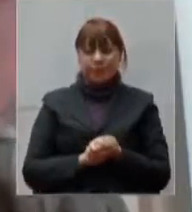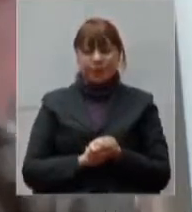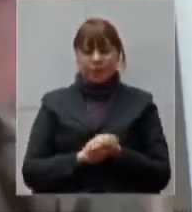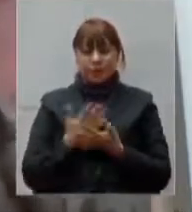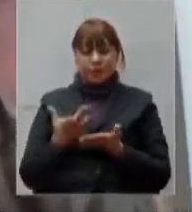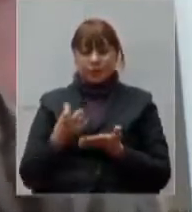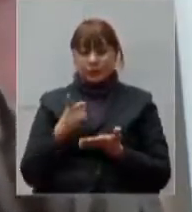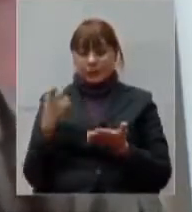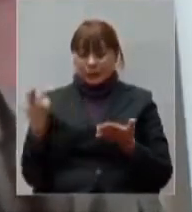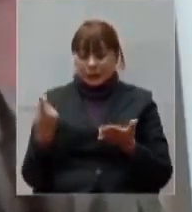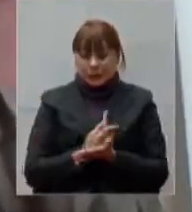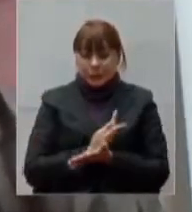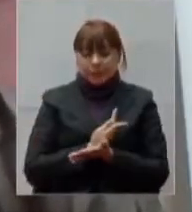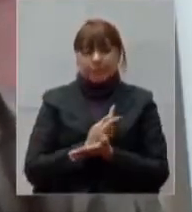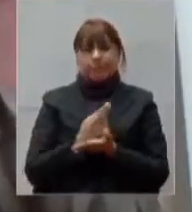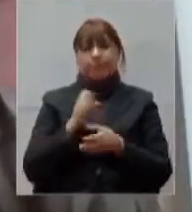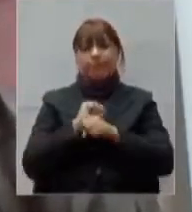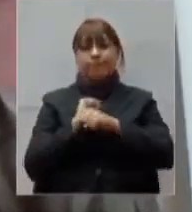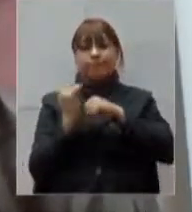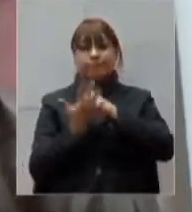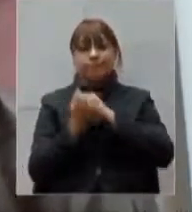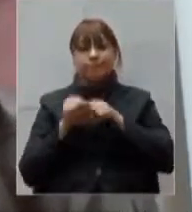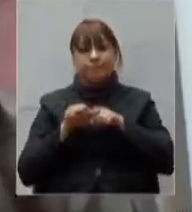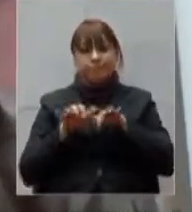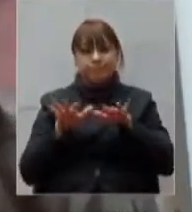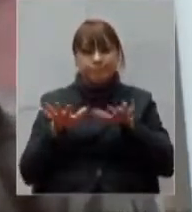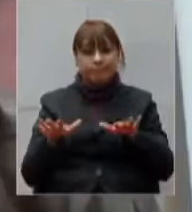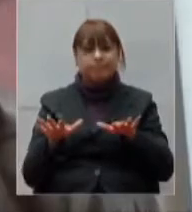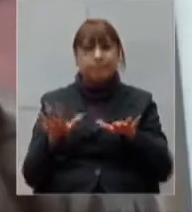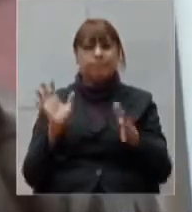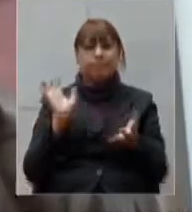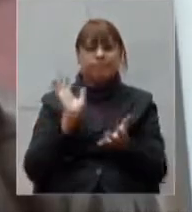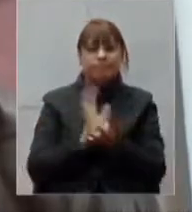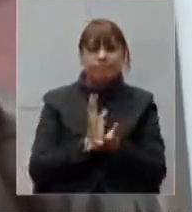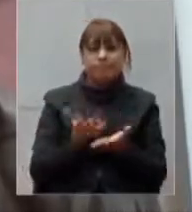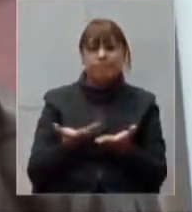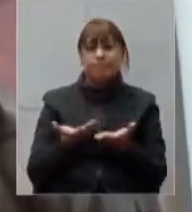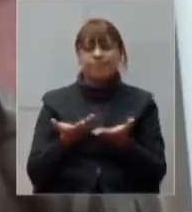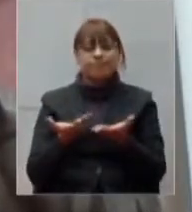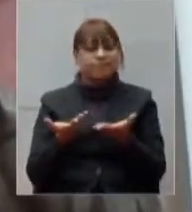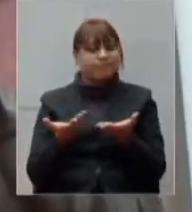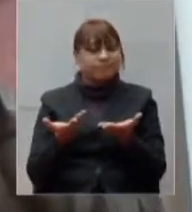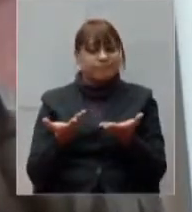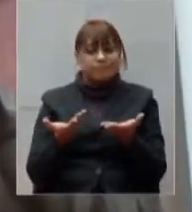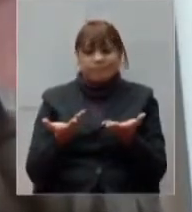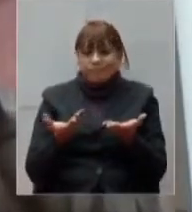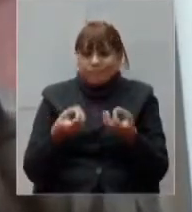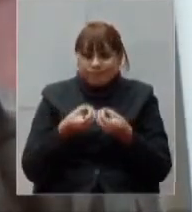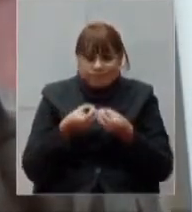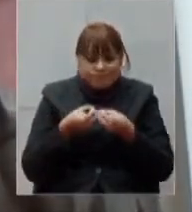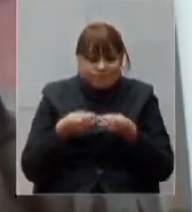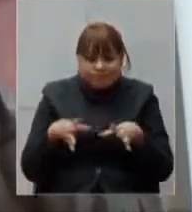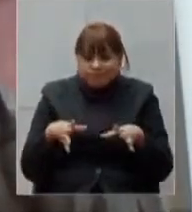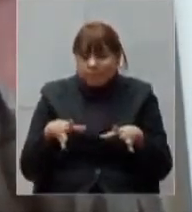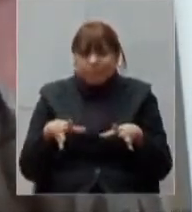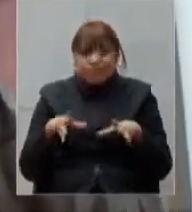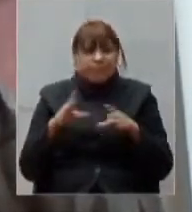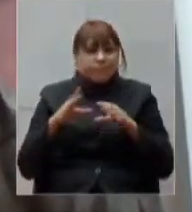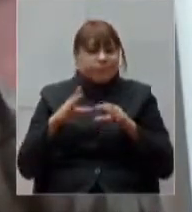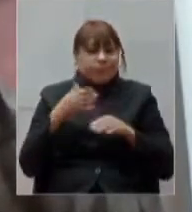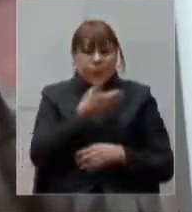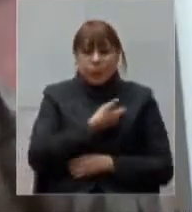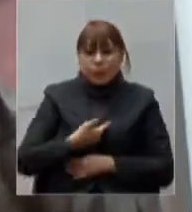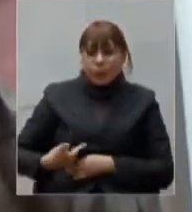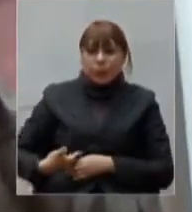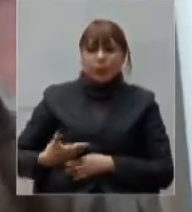essa pandemia, essa situação de calamidade pública na área da